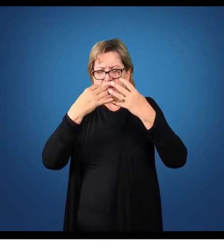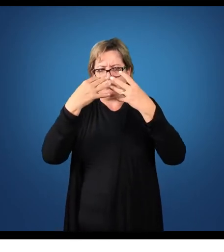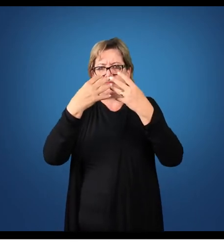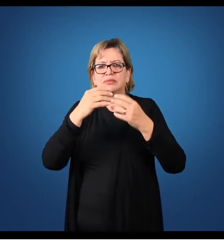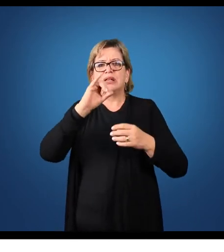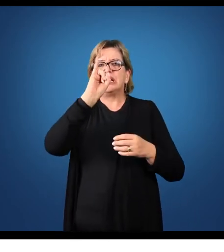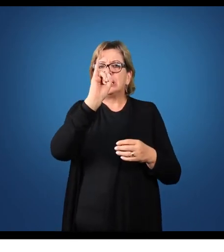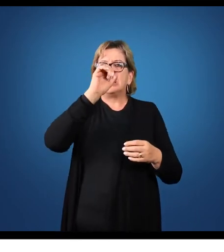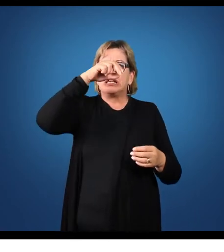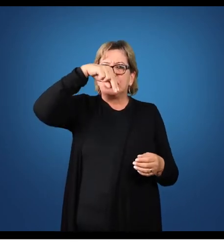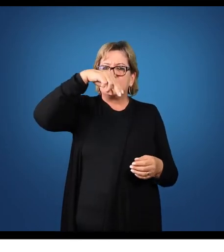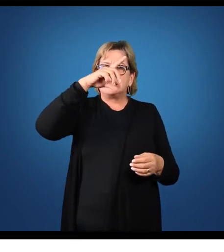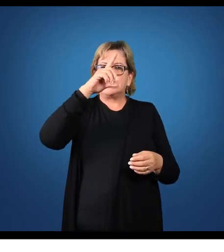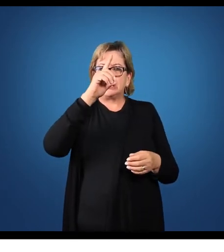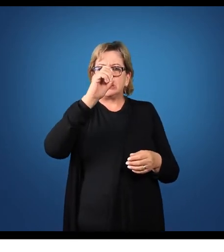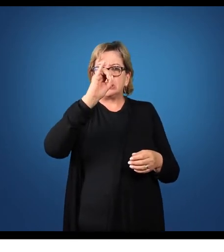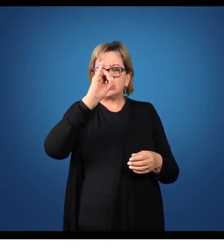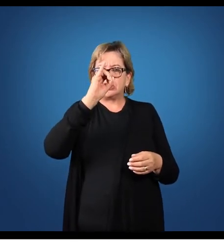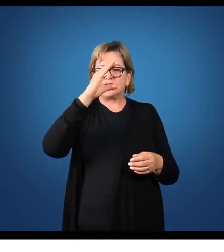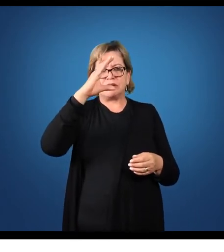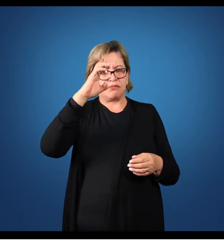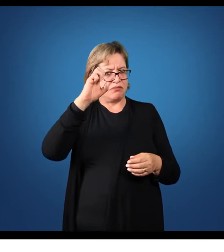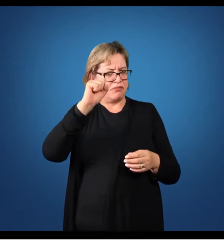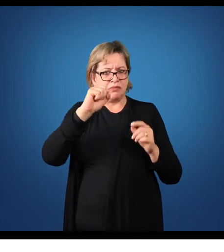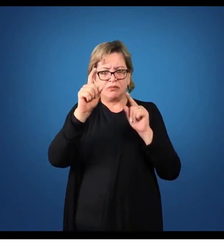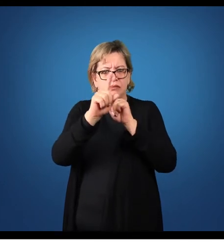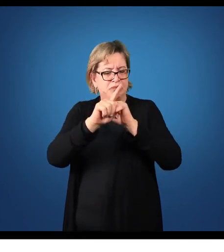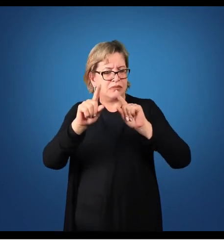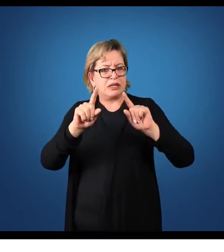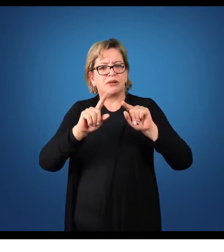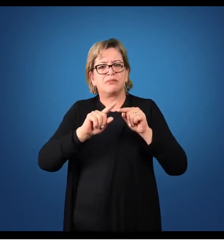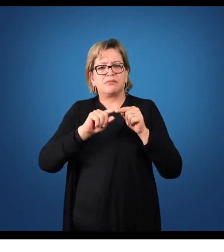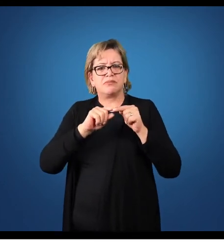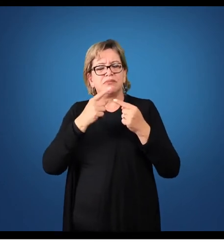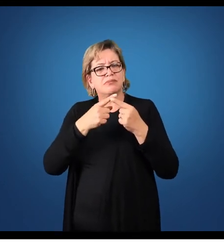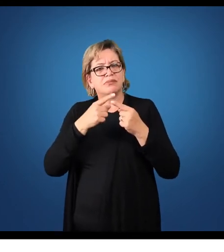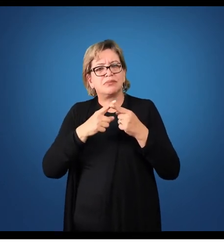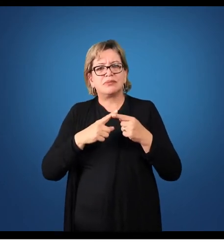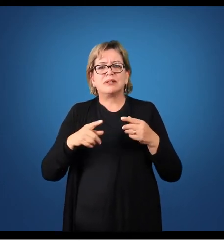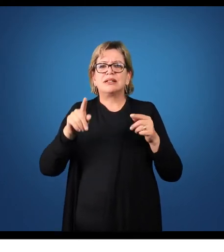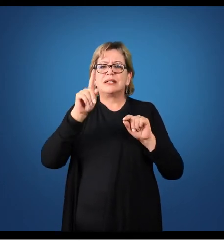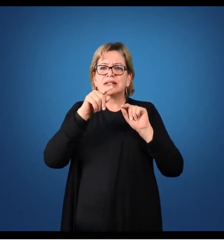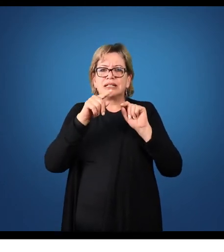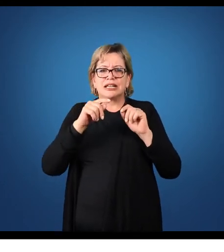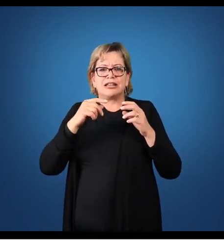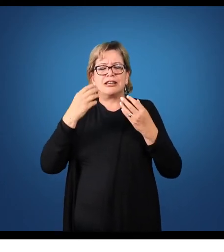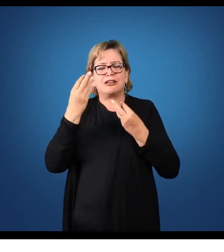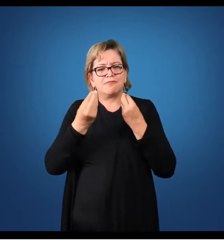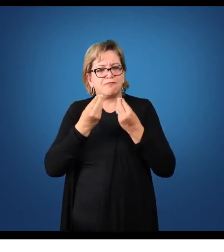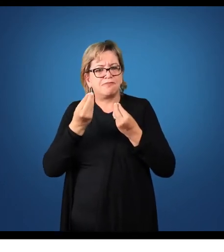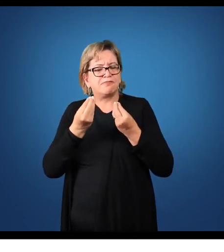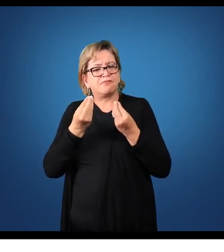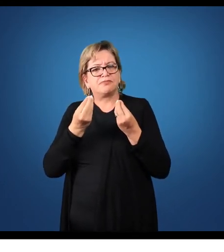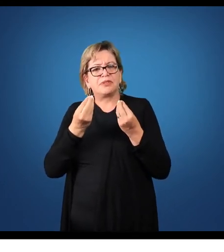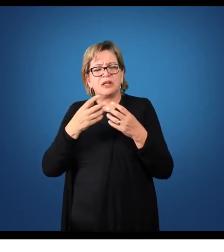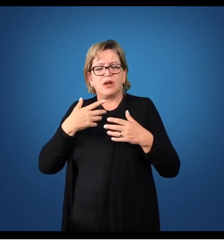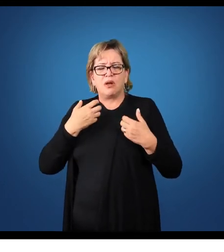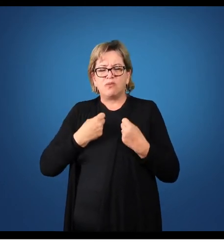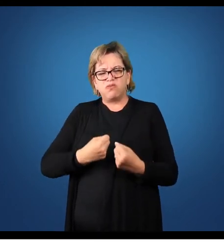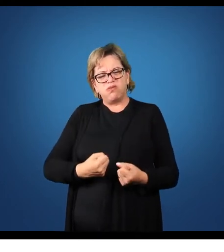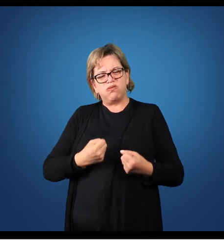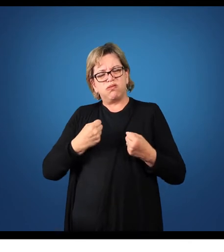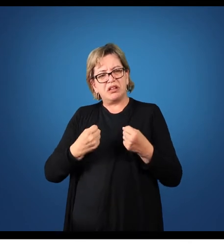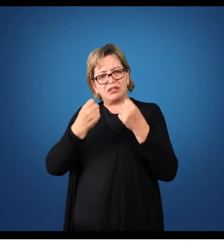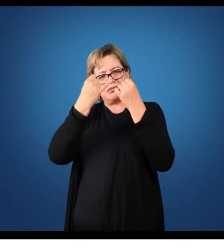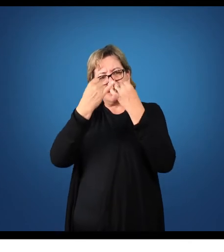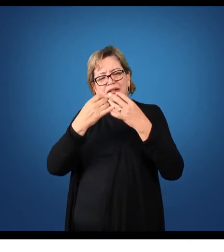sobre índices, sobre fórmulas específicas de cada índice, porque isso seria um tanto quanto maçante nós